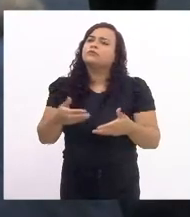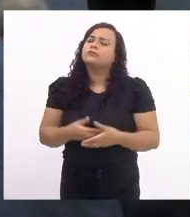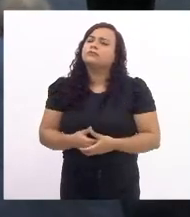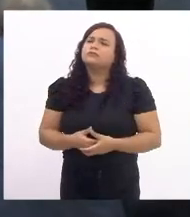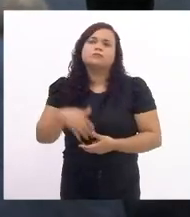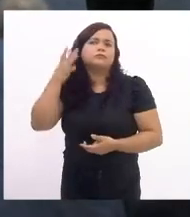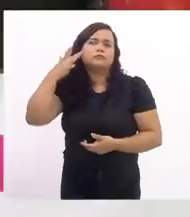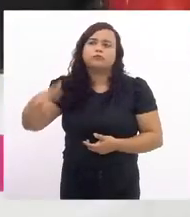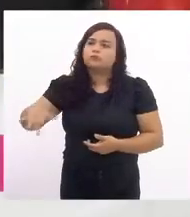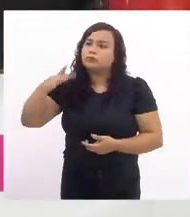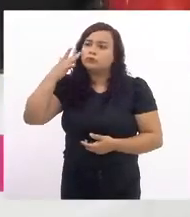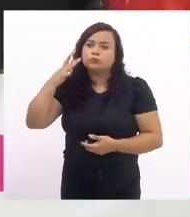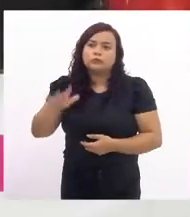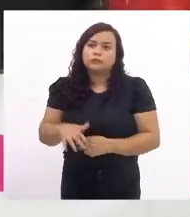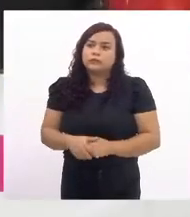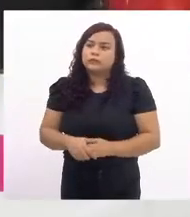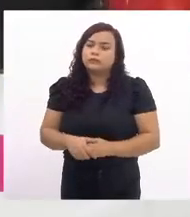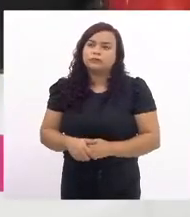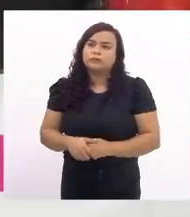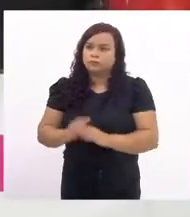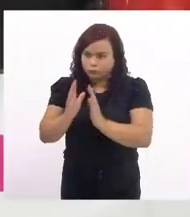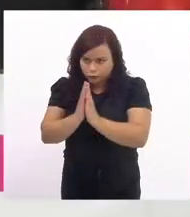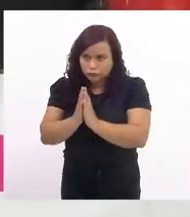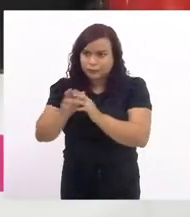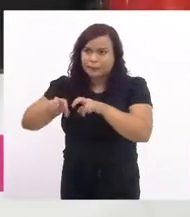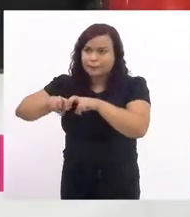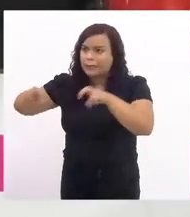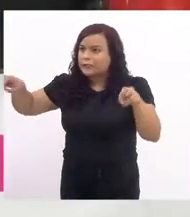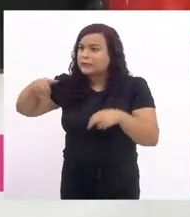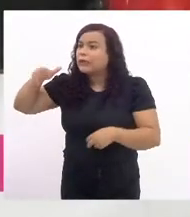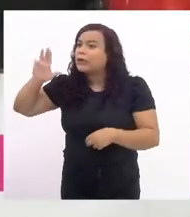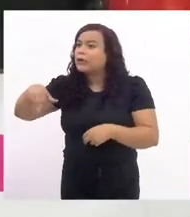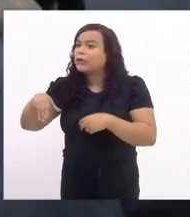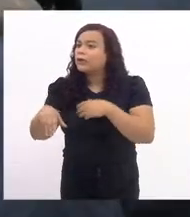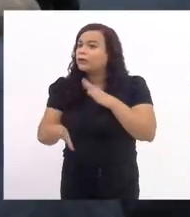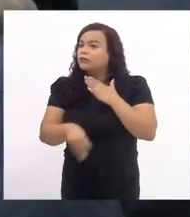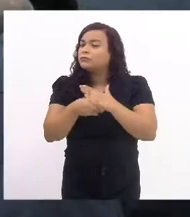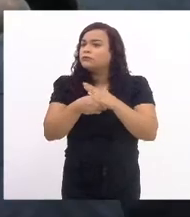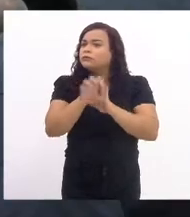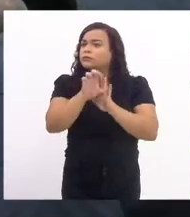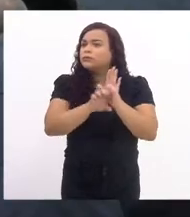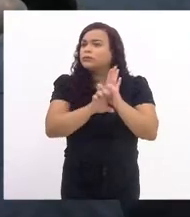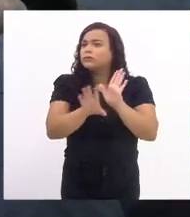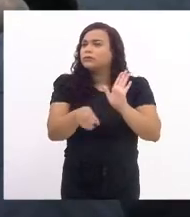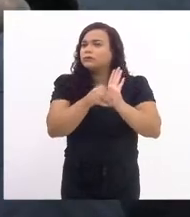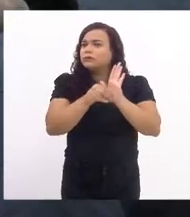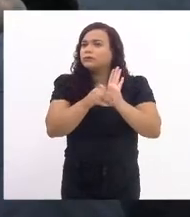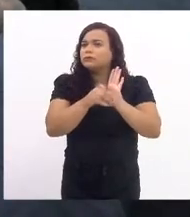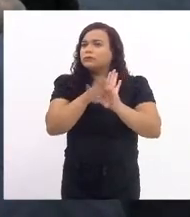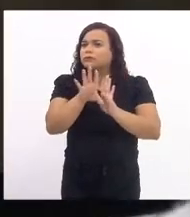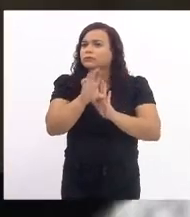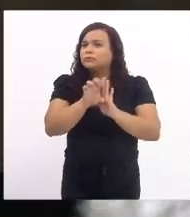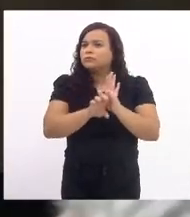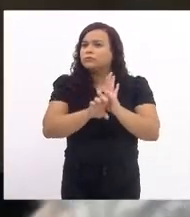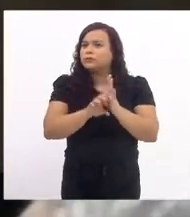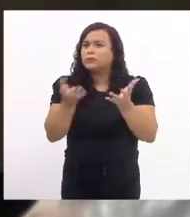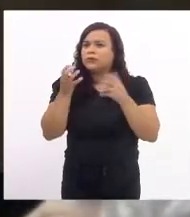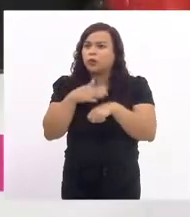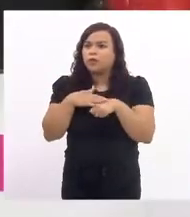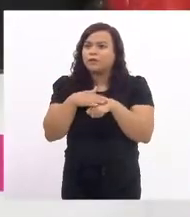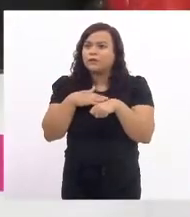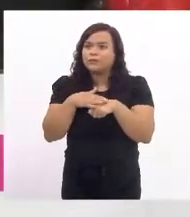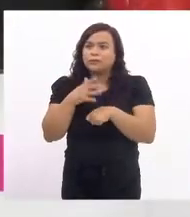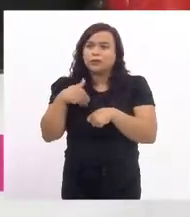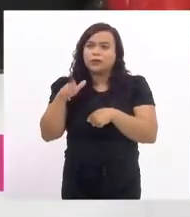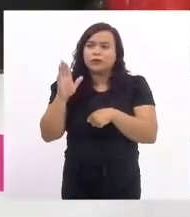Não sei de quem é, por gentileza, mesa, de quem é a emenda? Poderíamos conversar com o autor da emenda. Vê de quem é a emenda